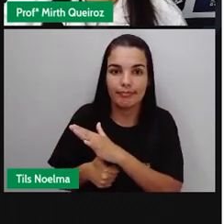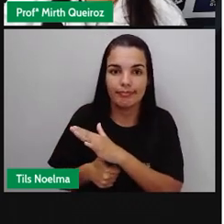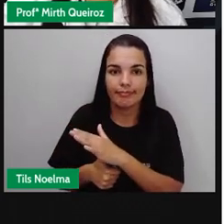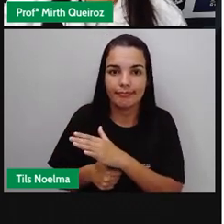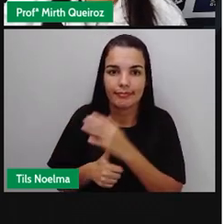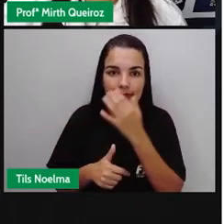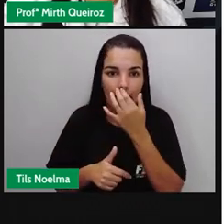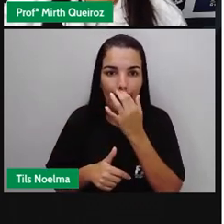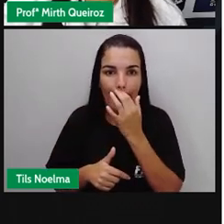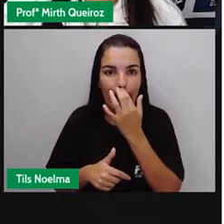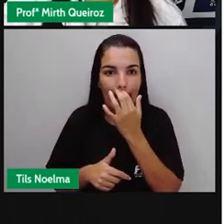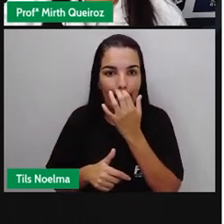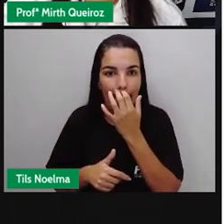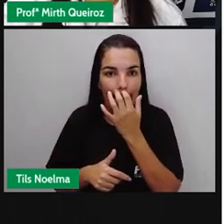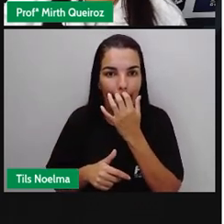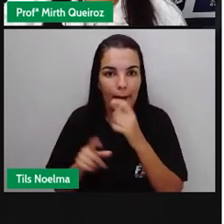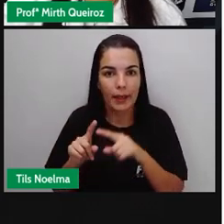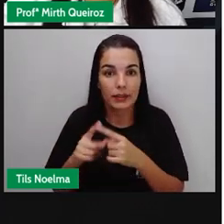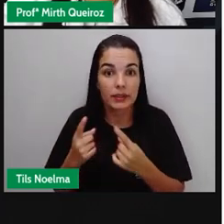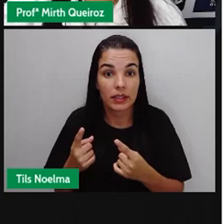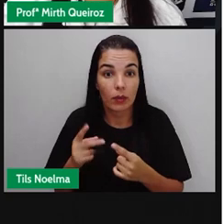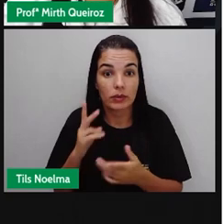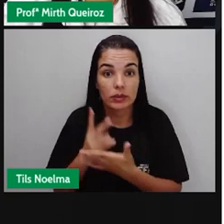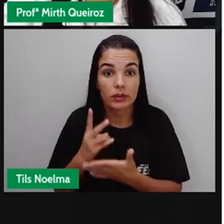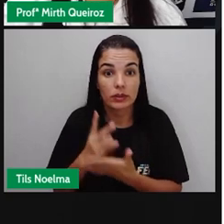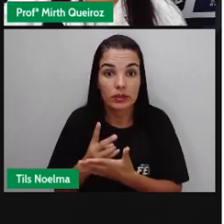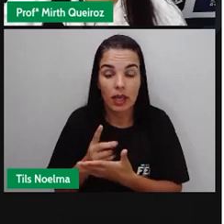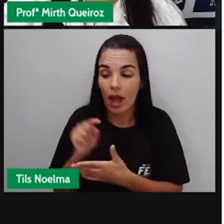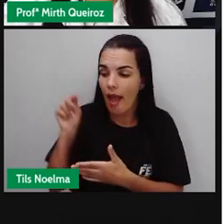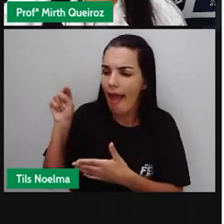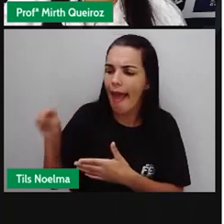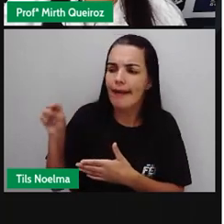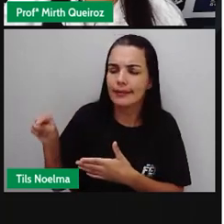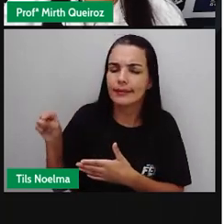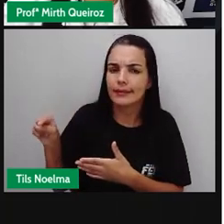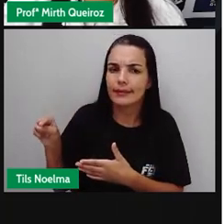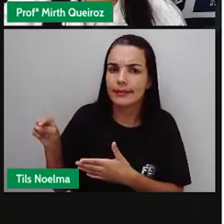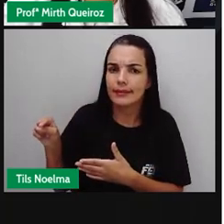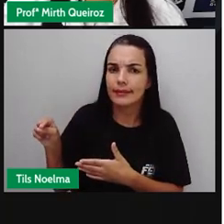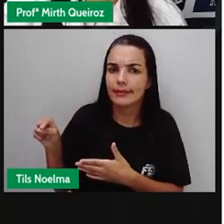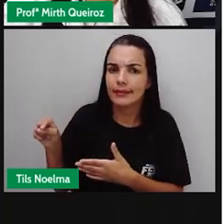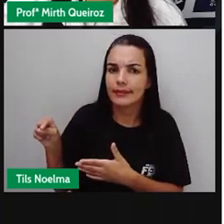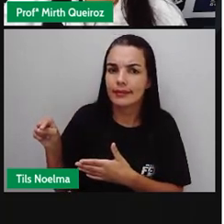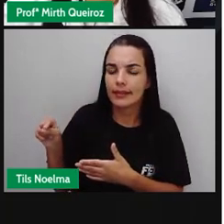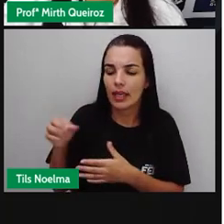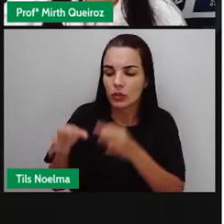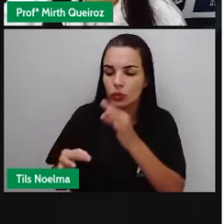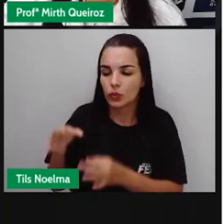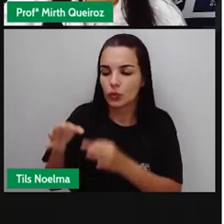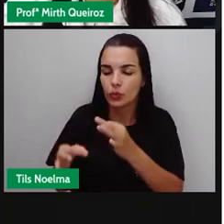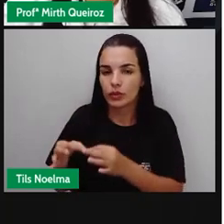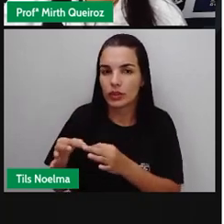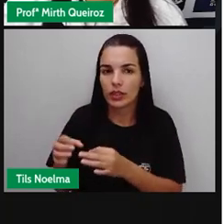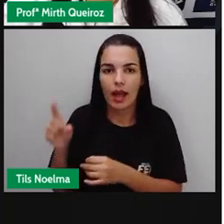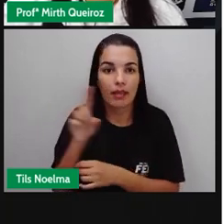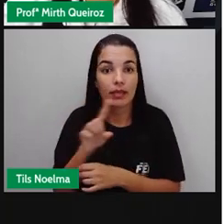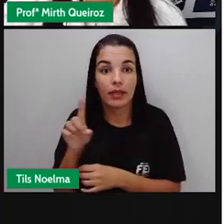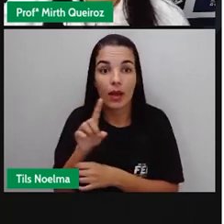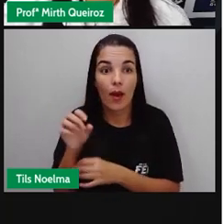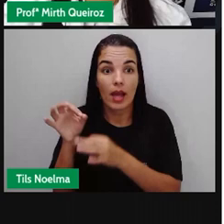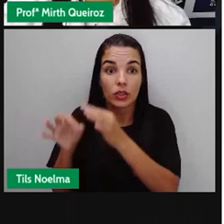Então, nessa primeira frase, né? Esse juiz é corrupto. Não é o juiz que é corrupto.